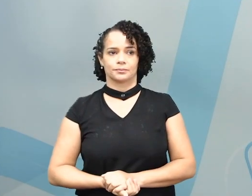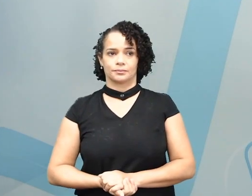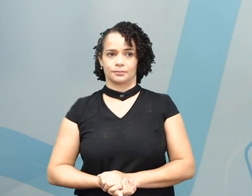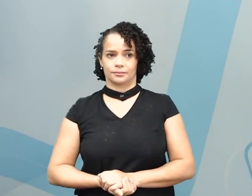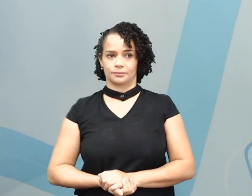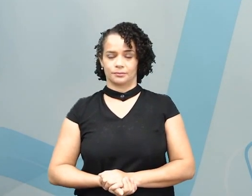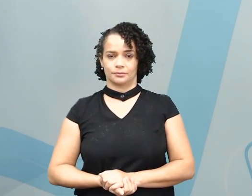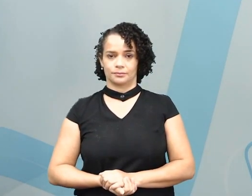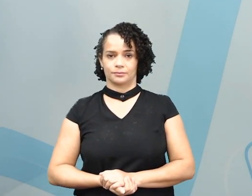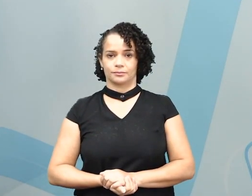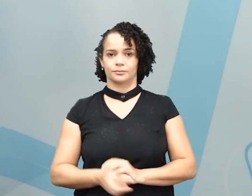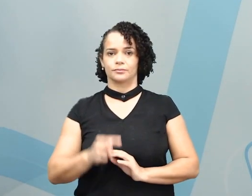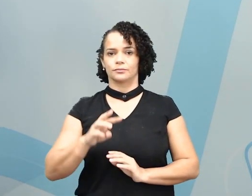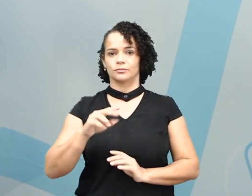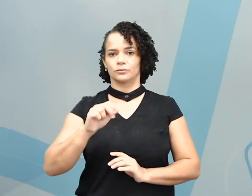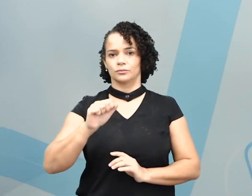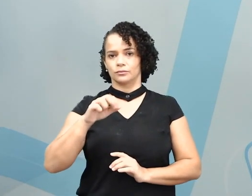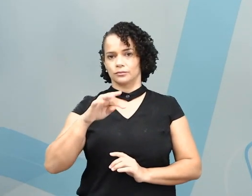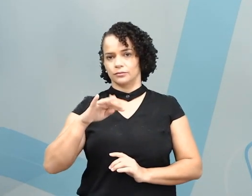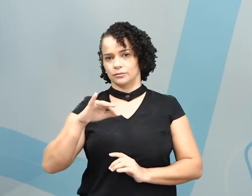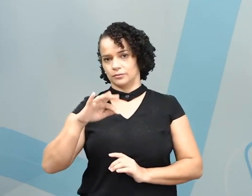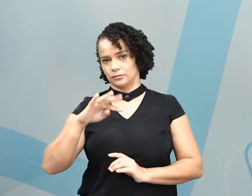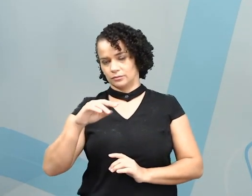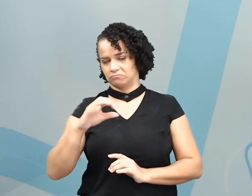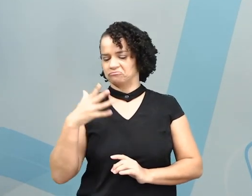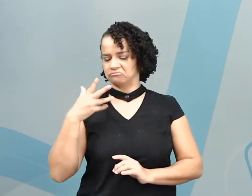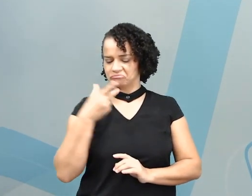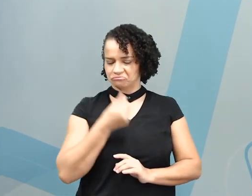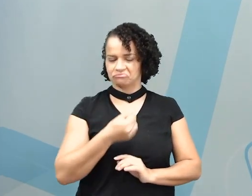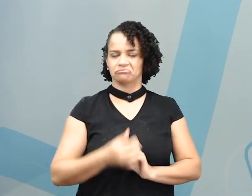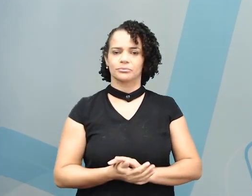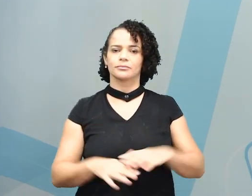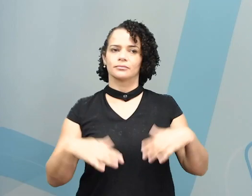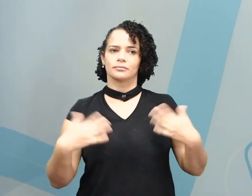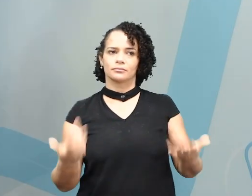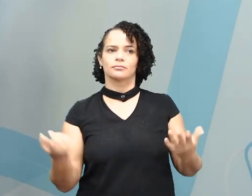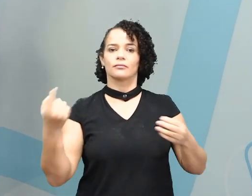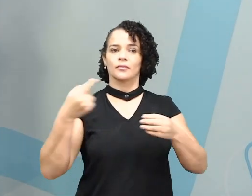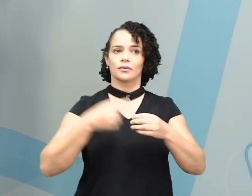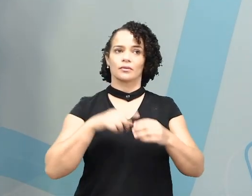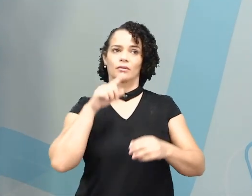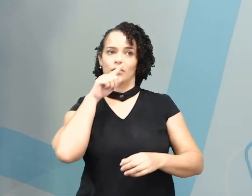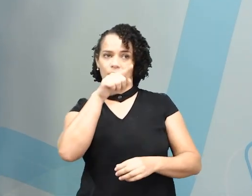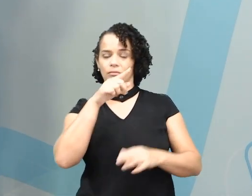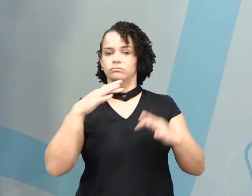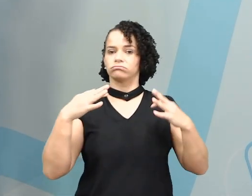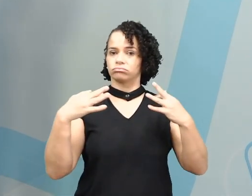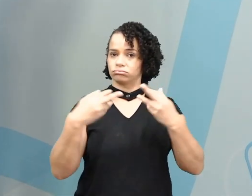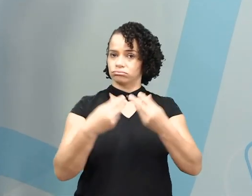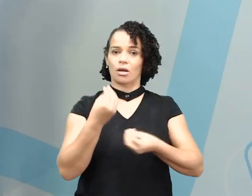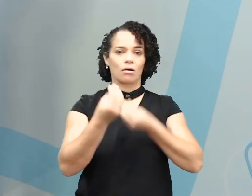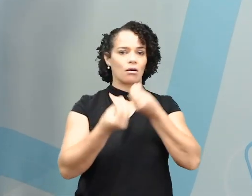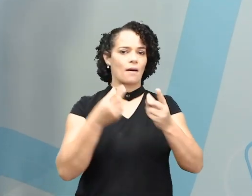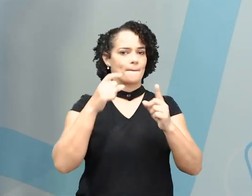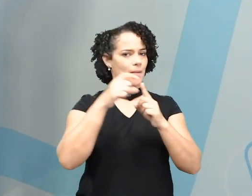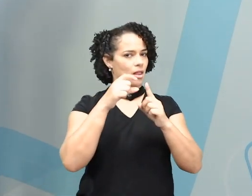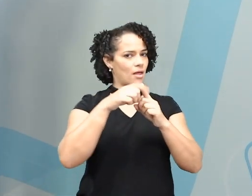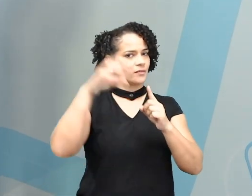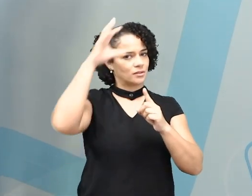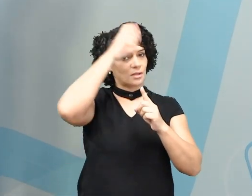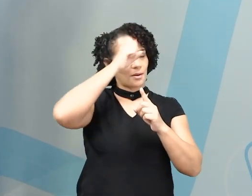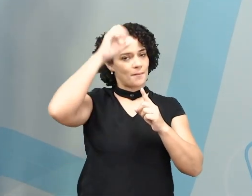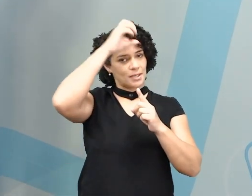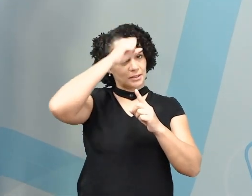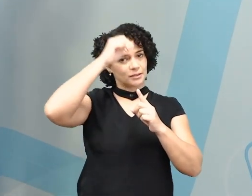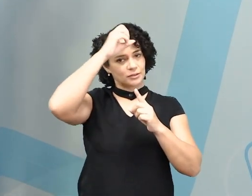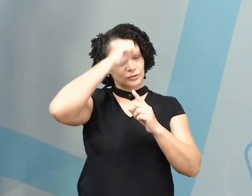Waitress. Perfect. Então, vamos dar uma olhada nas nossas palavras aprendidas.